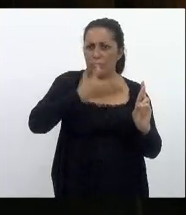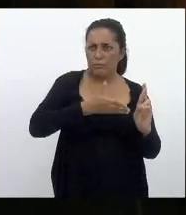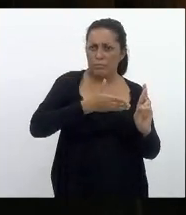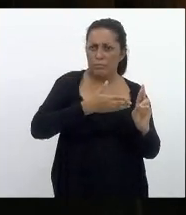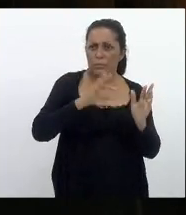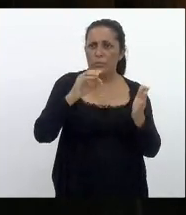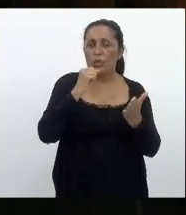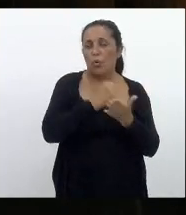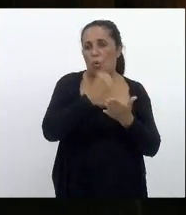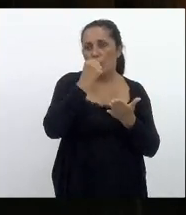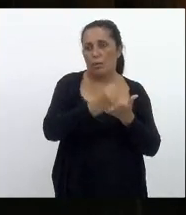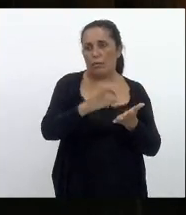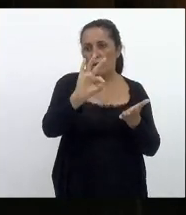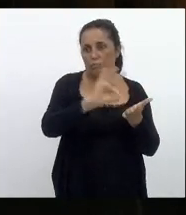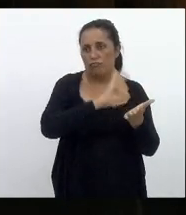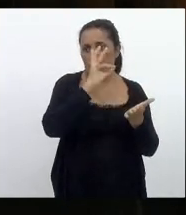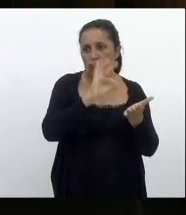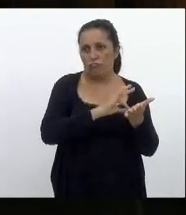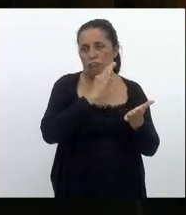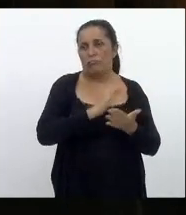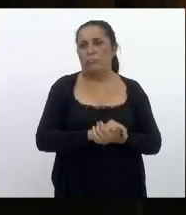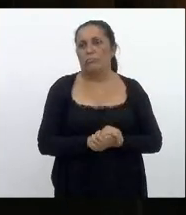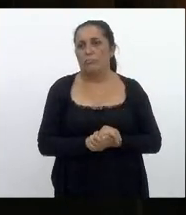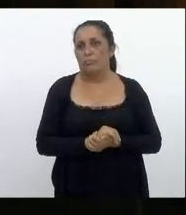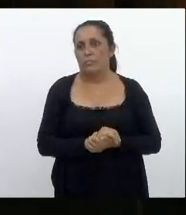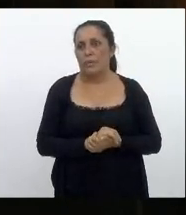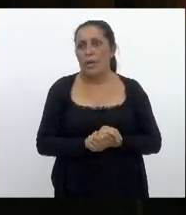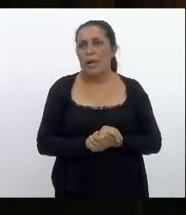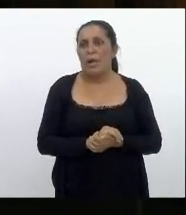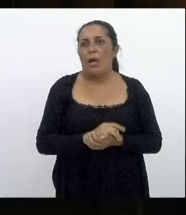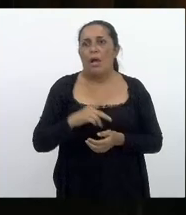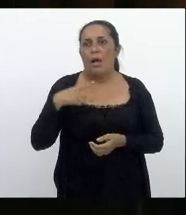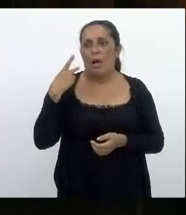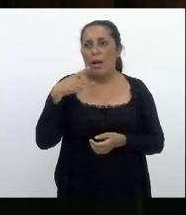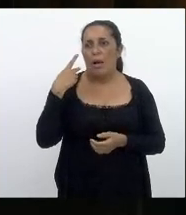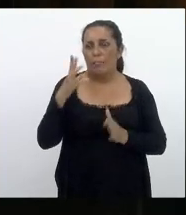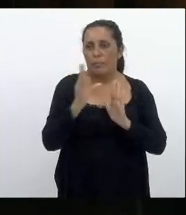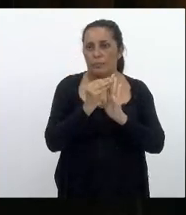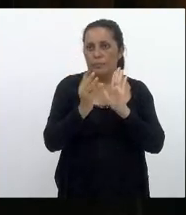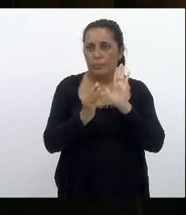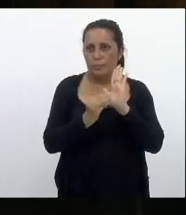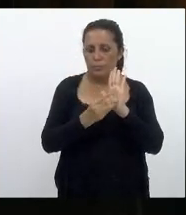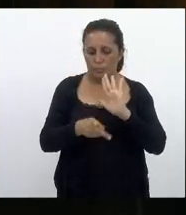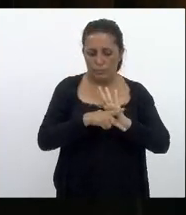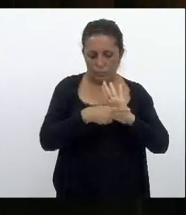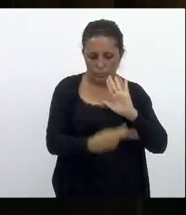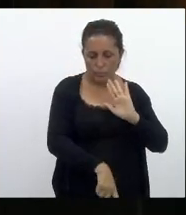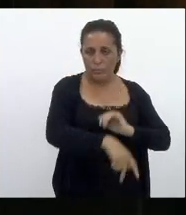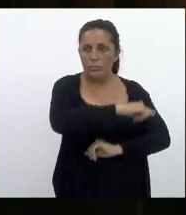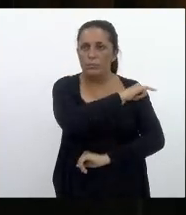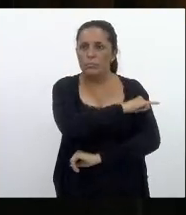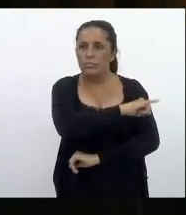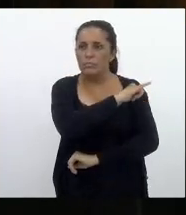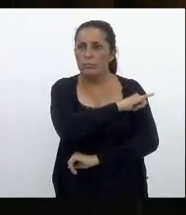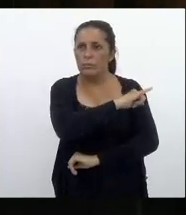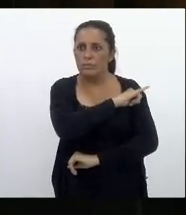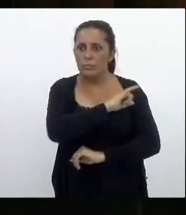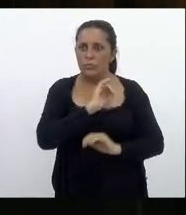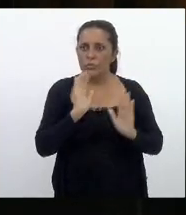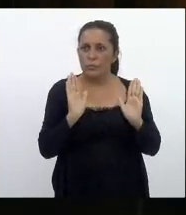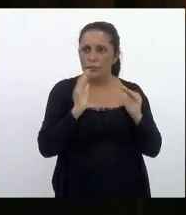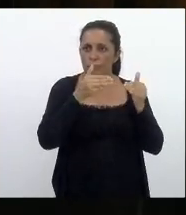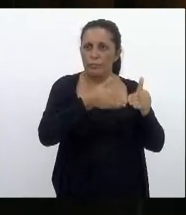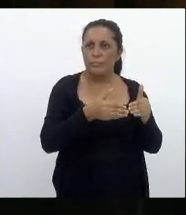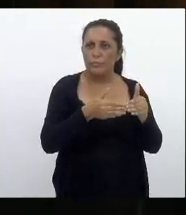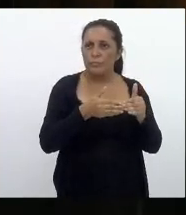contratações a política do conteúdo local no que se refere